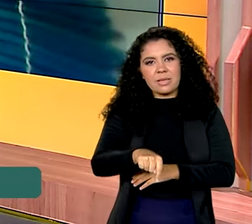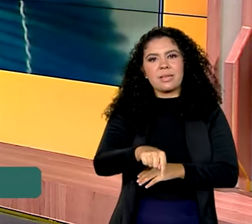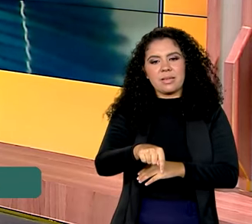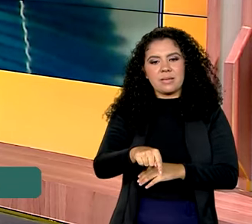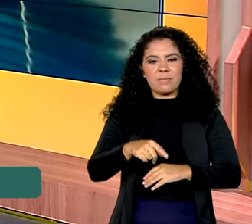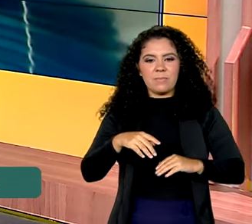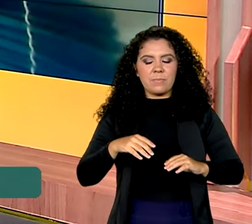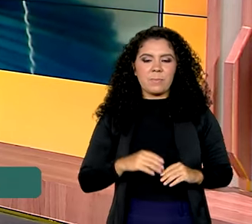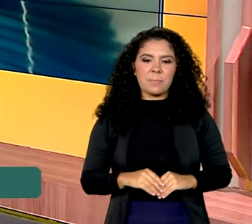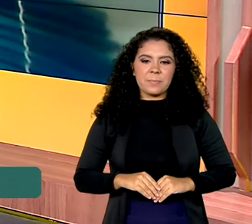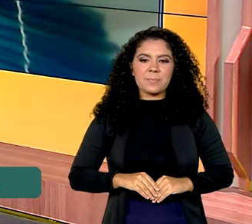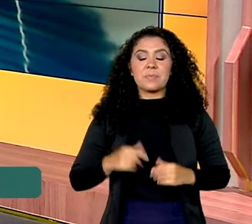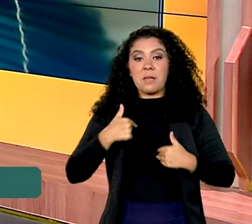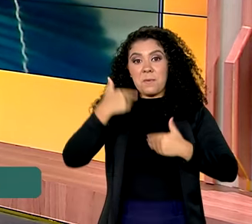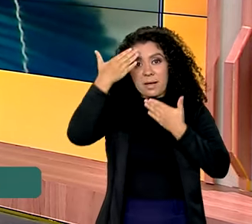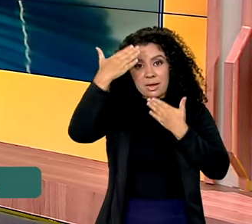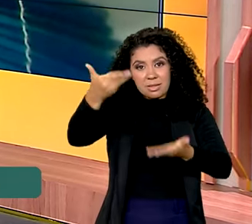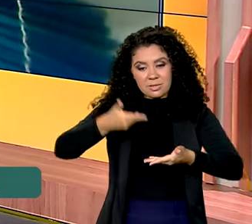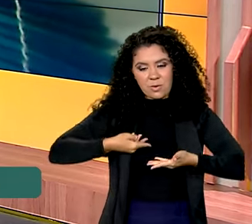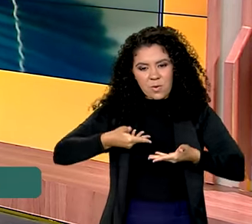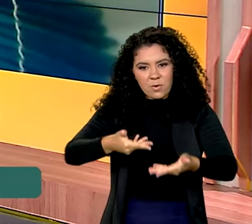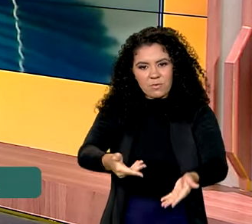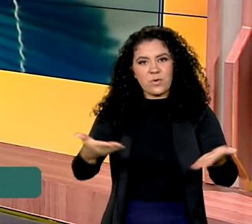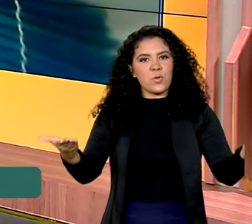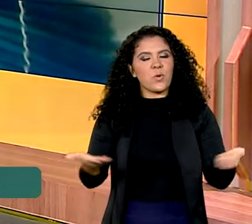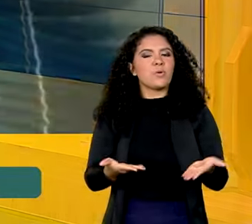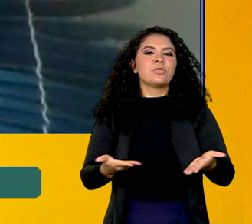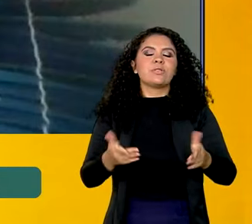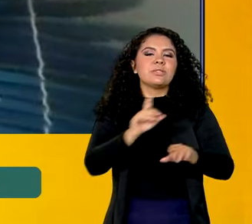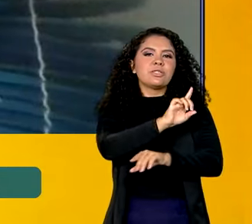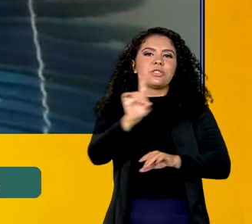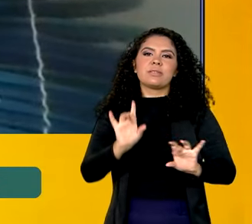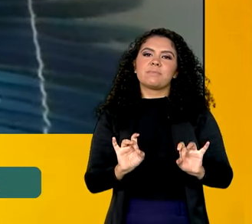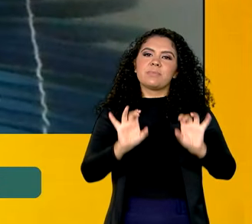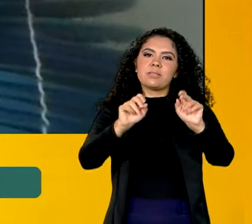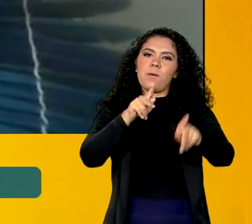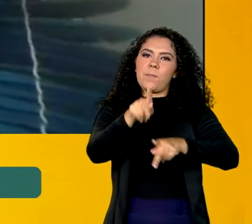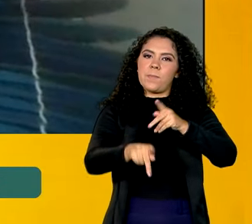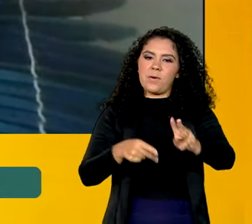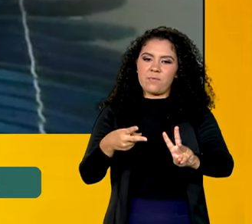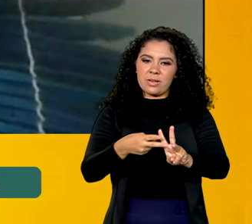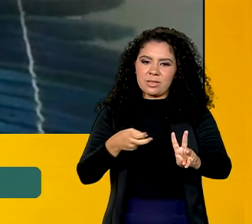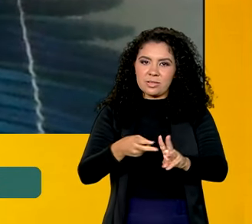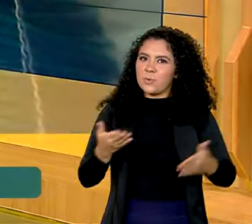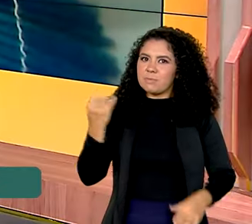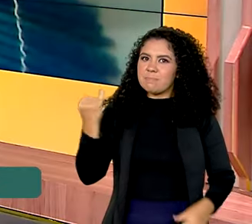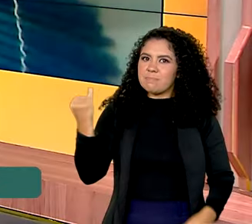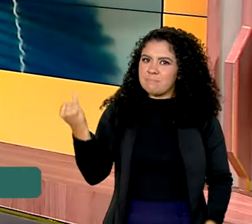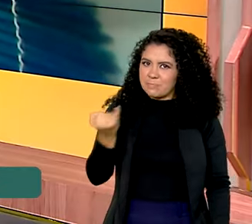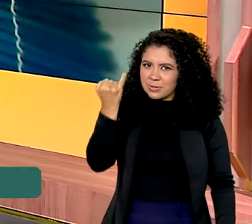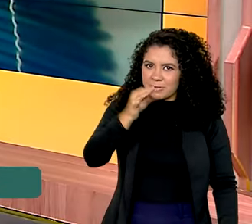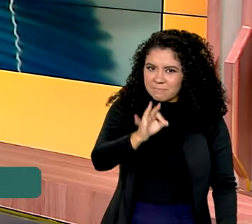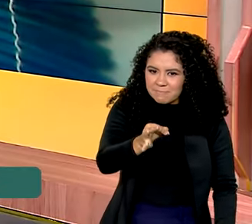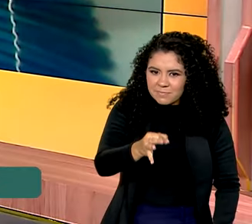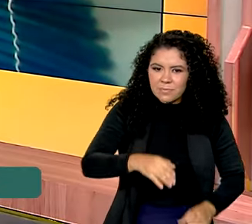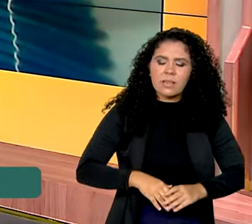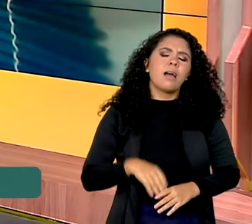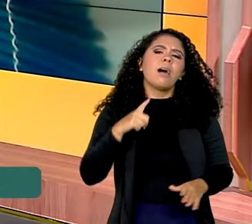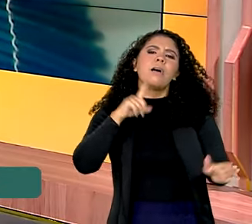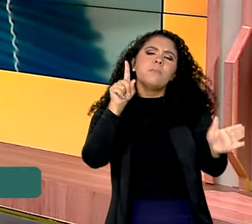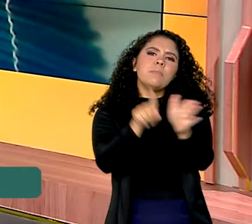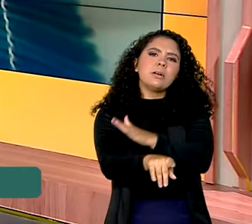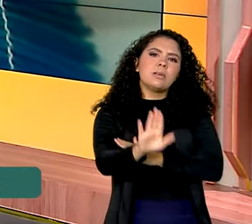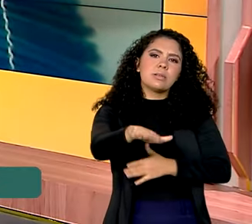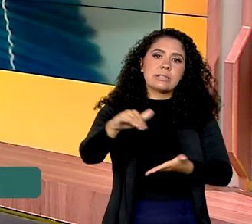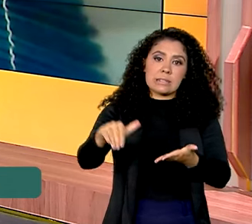Eu que agradeço pelo convite nesse dia alusivo aos povos indígenas. Dia muito importante, né? Secretário, o